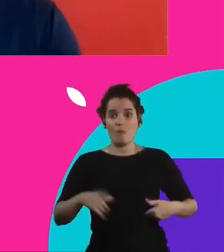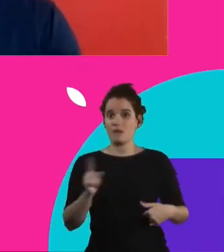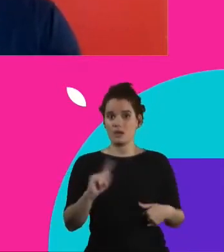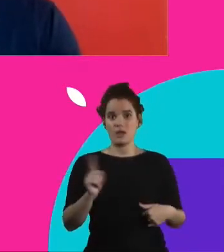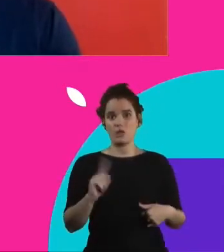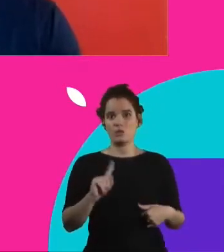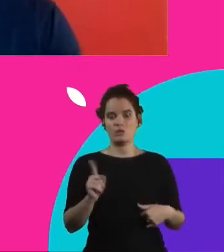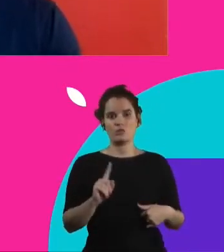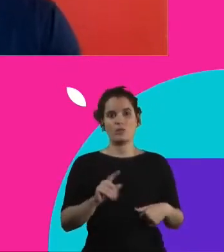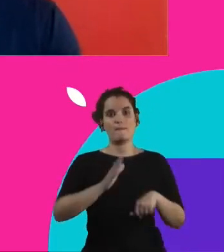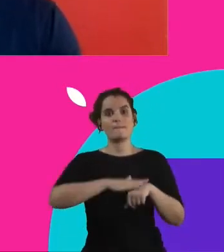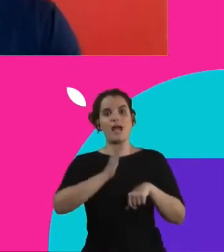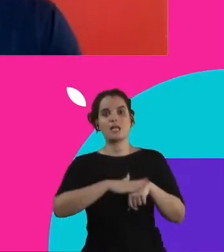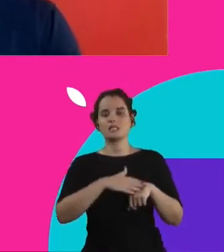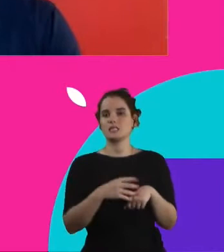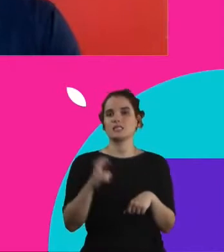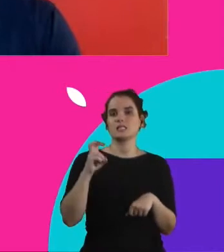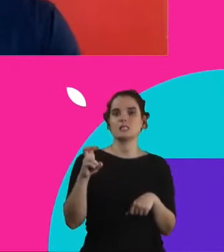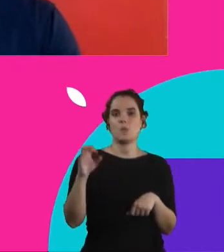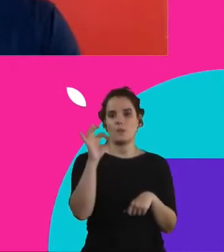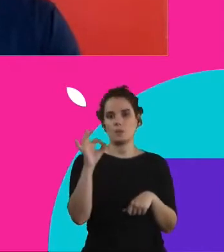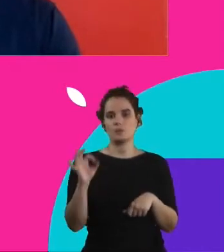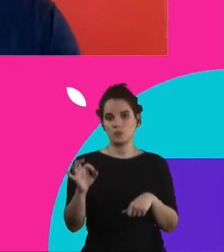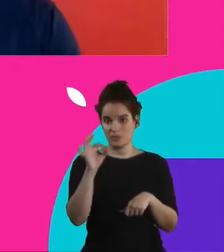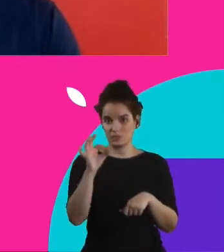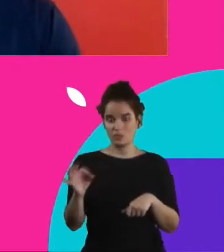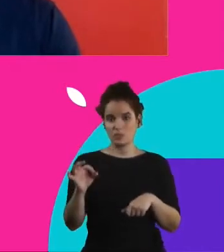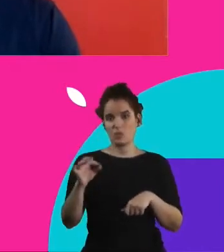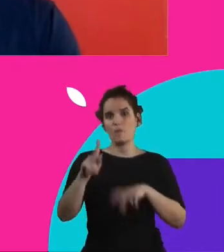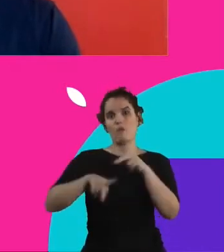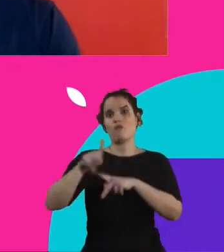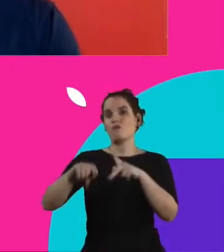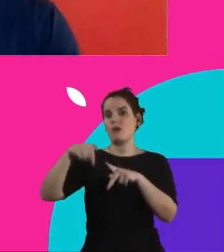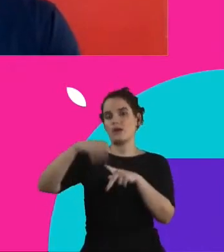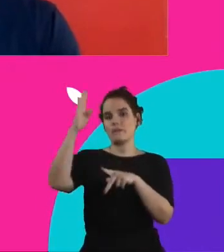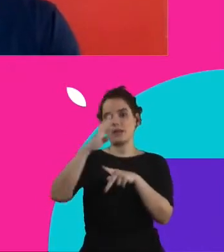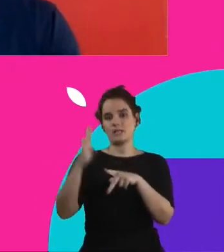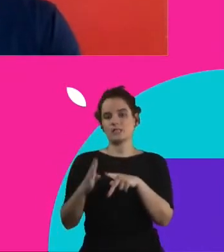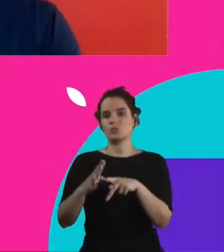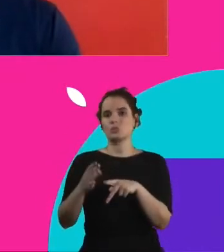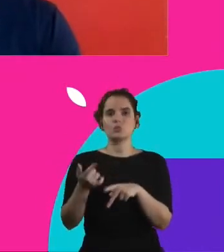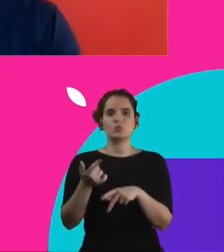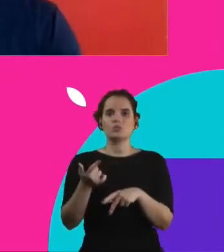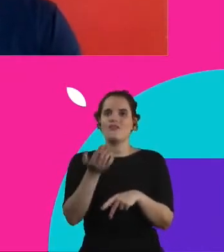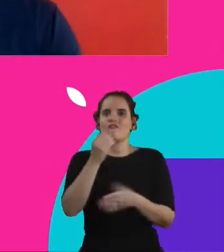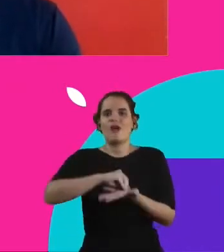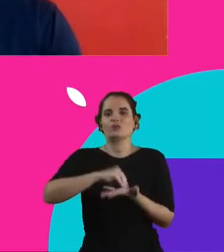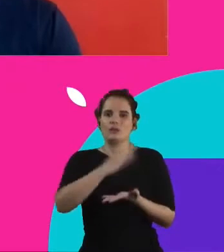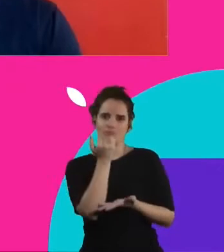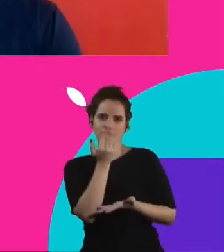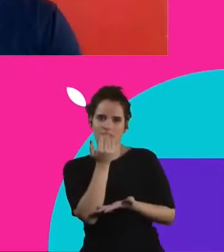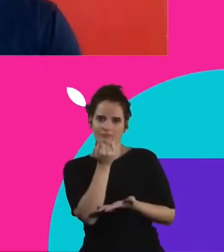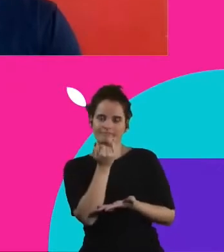mais de 5% da população do país, né, do local, não tem um prato de comida para